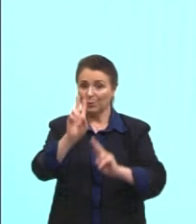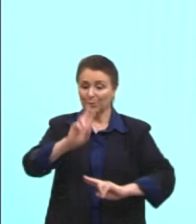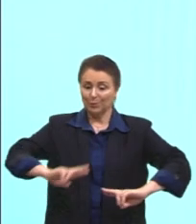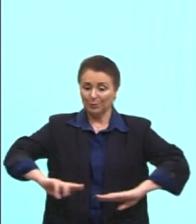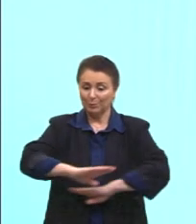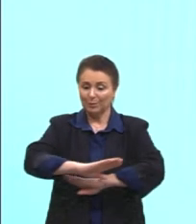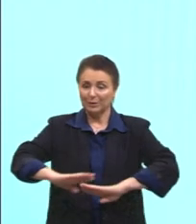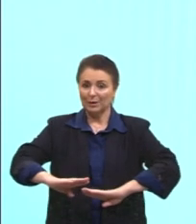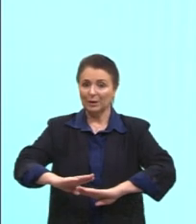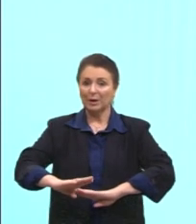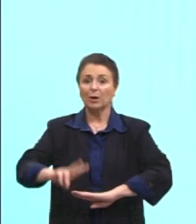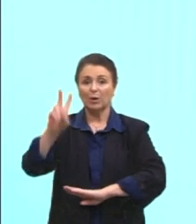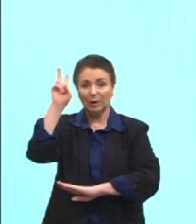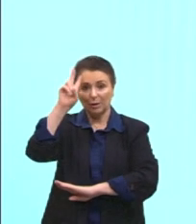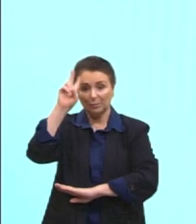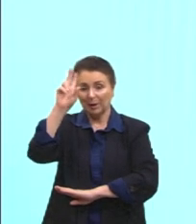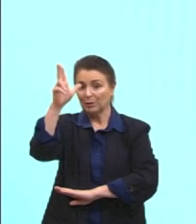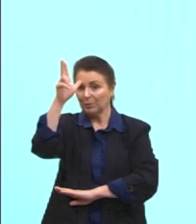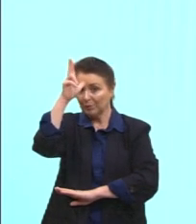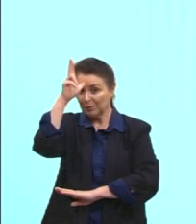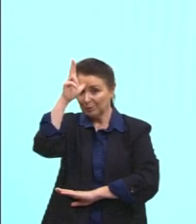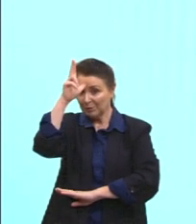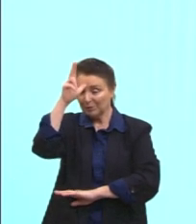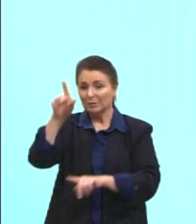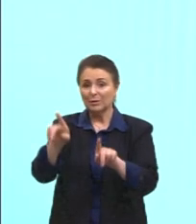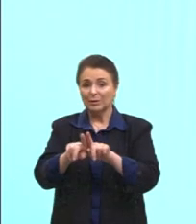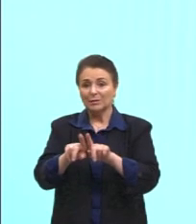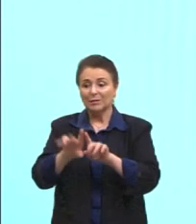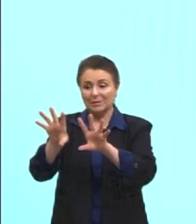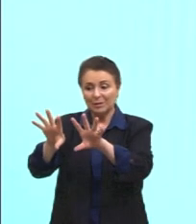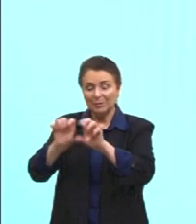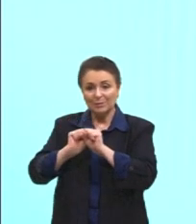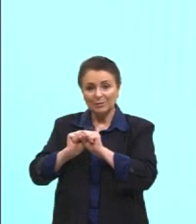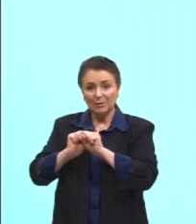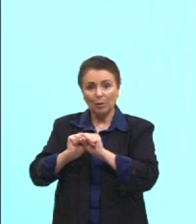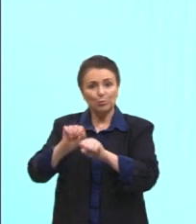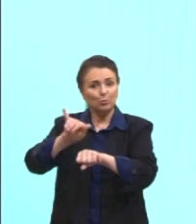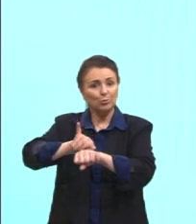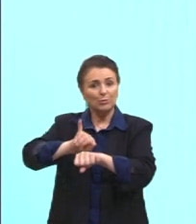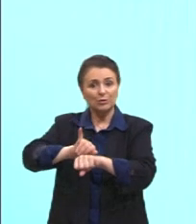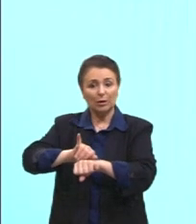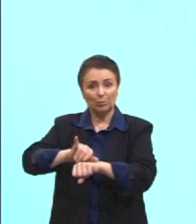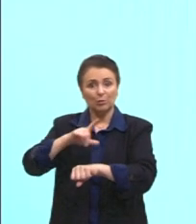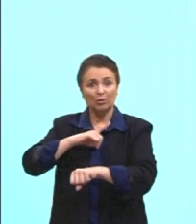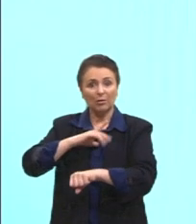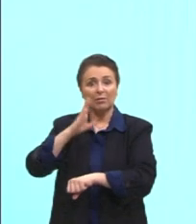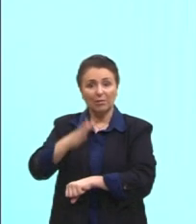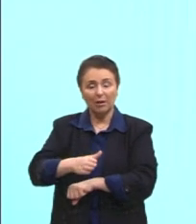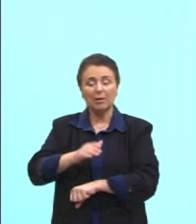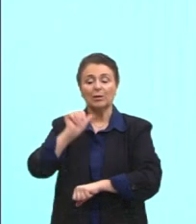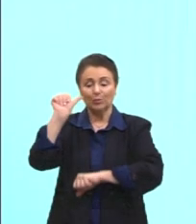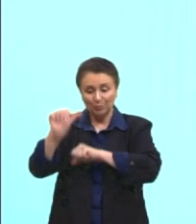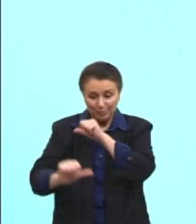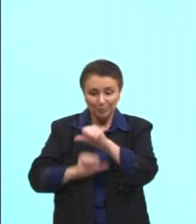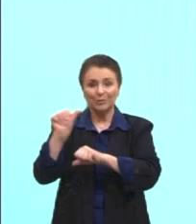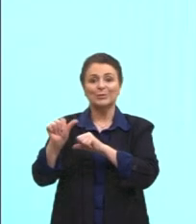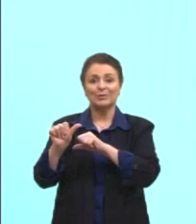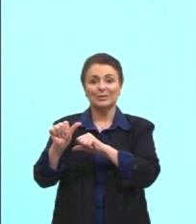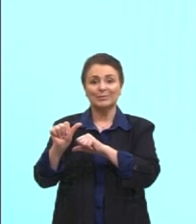lembrei aqui do dadaísmo, do head made, dessa apropriação de um objeto que já existe, ressignificando ele.